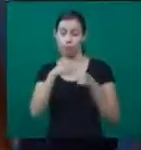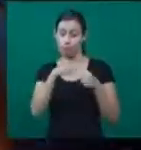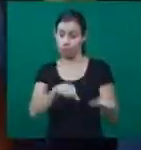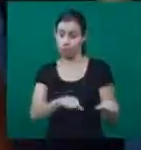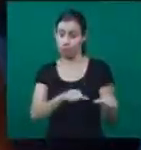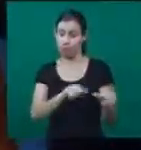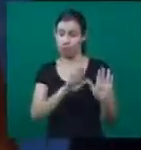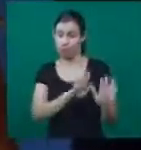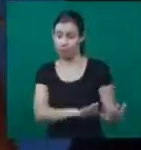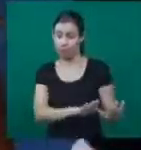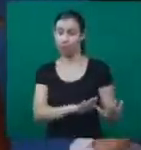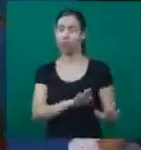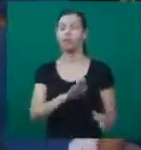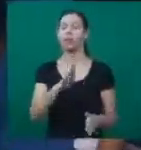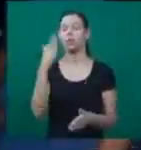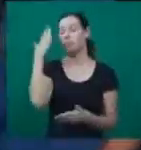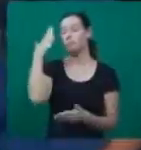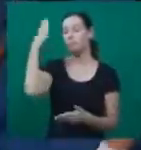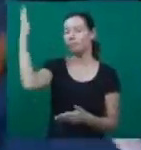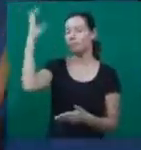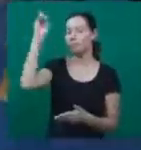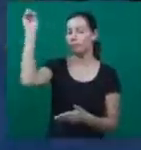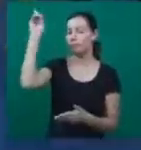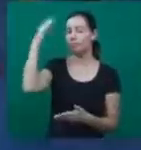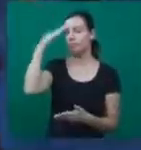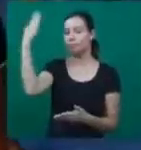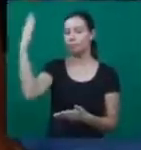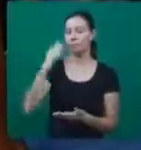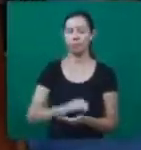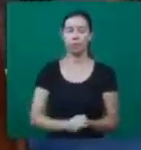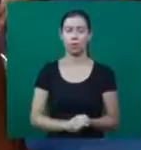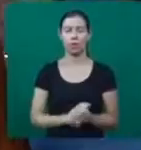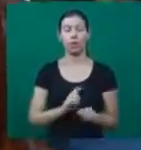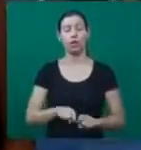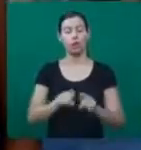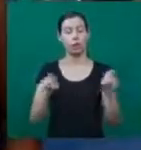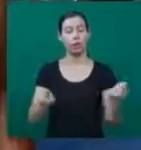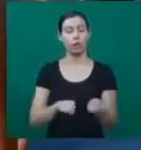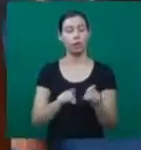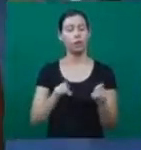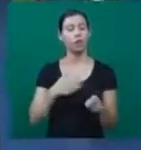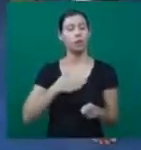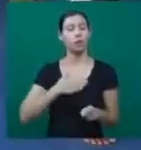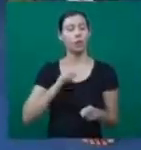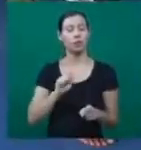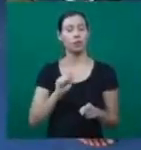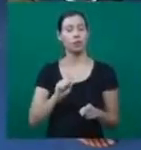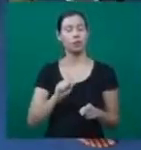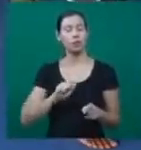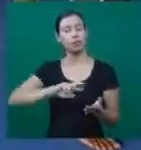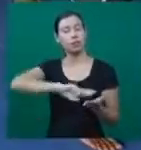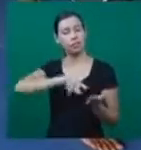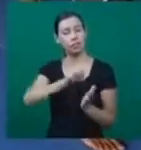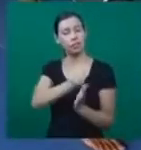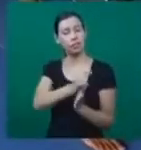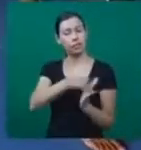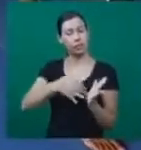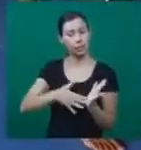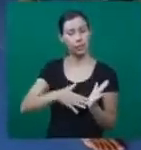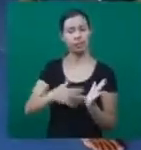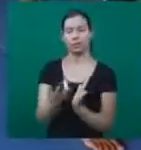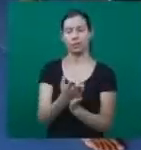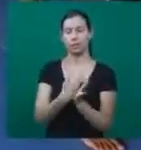E na informática eu gosto por causa que a informática eu gosto de fazer muitas atividades, eu gosto de